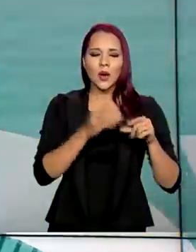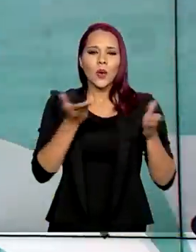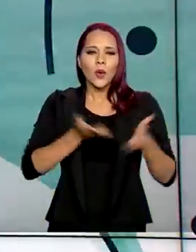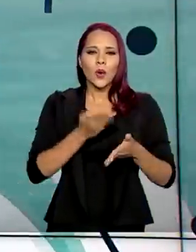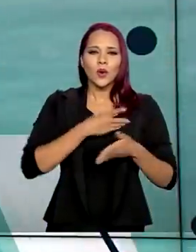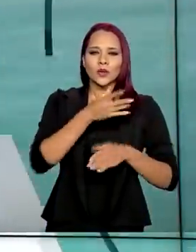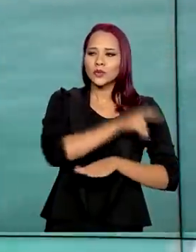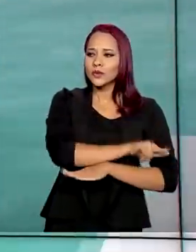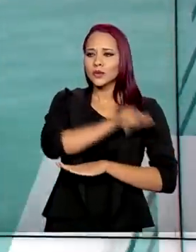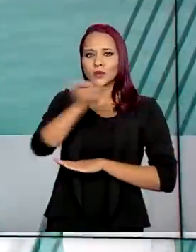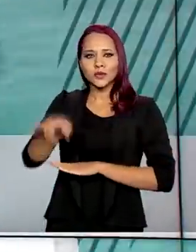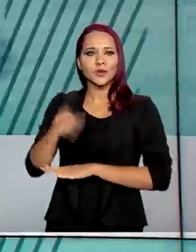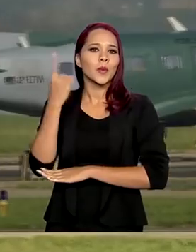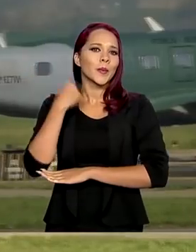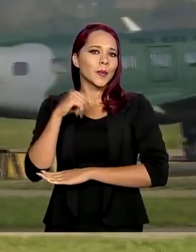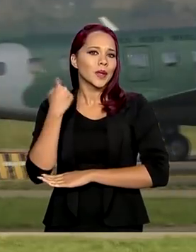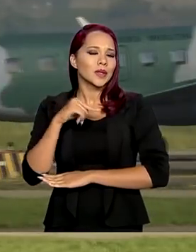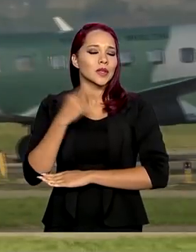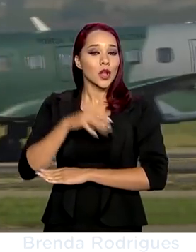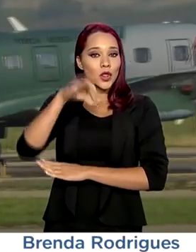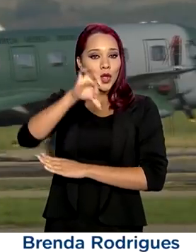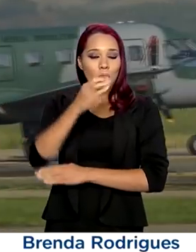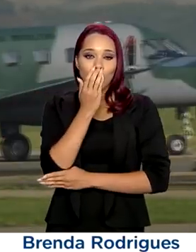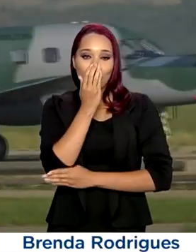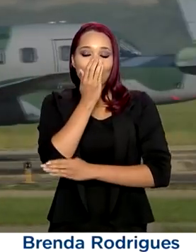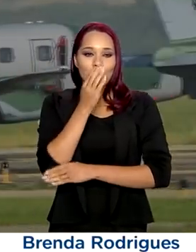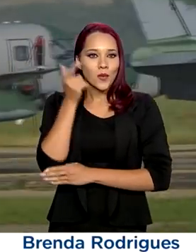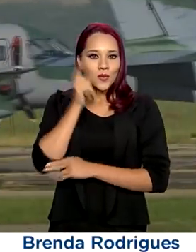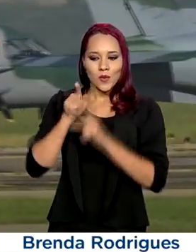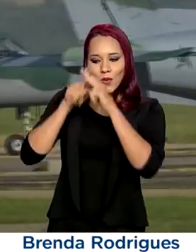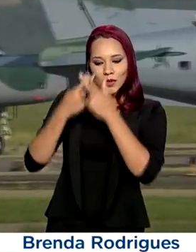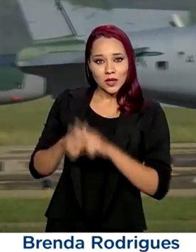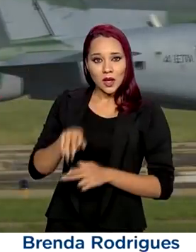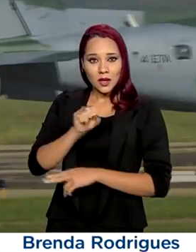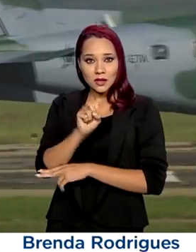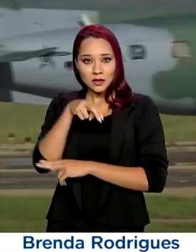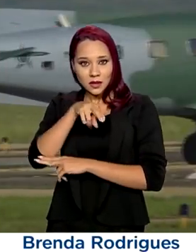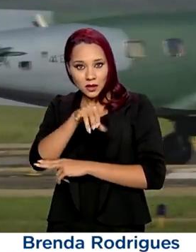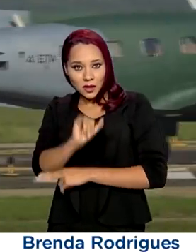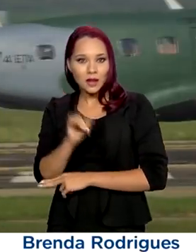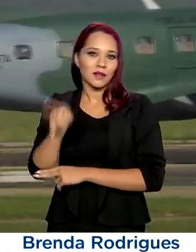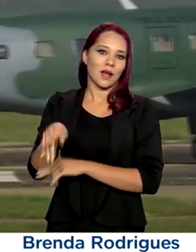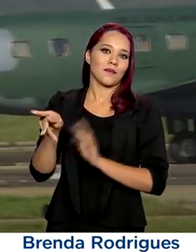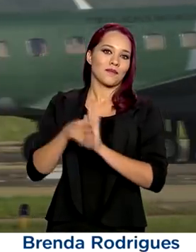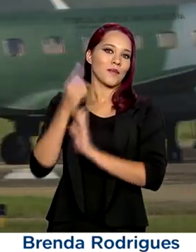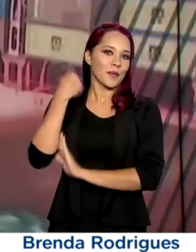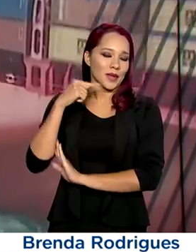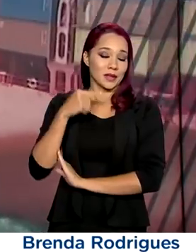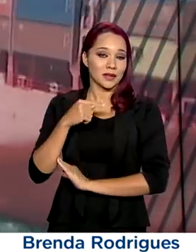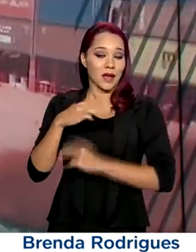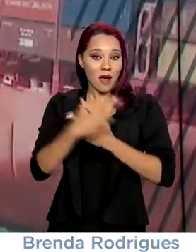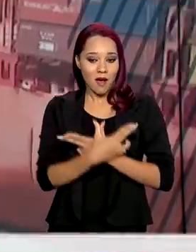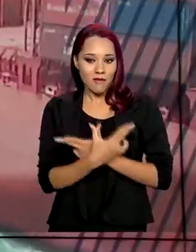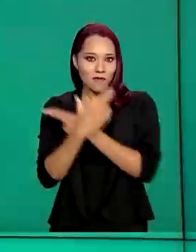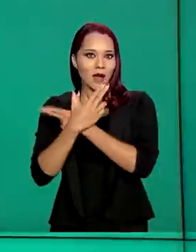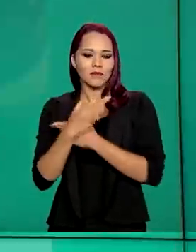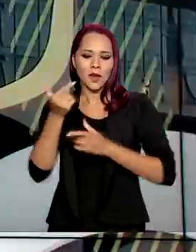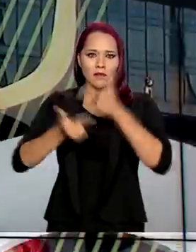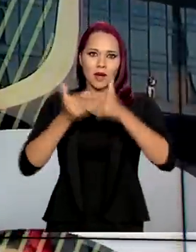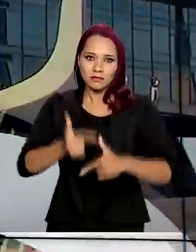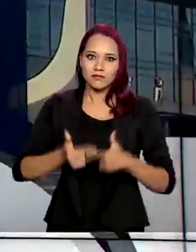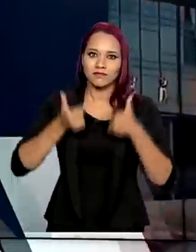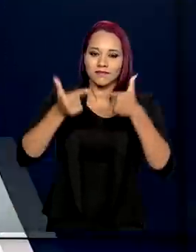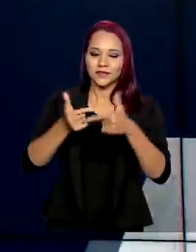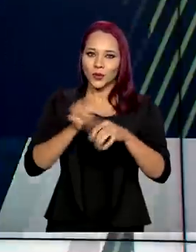hoje para Belo Horizonte nove respiradores para serem reparados pelo Senai de Minas Gerais. A FAB vem atuando no enfrentamento ao